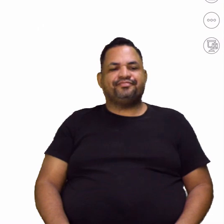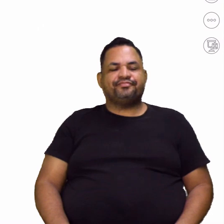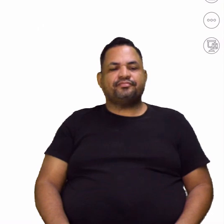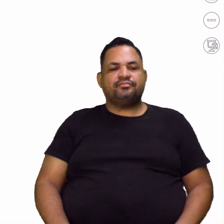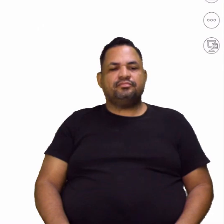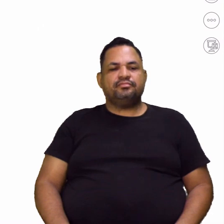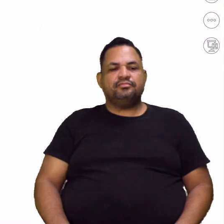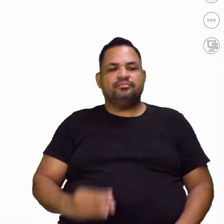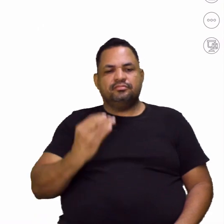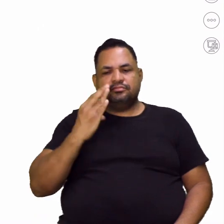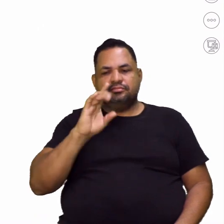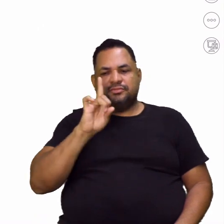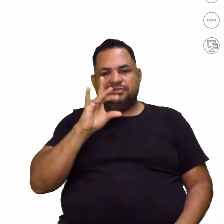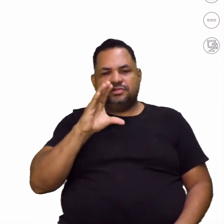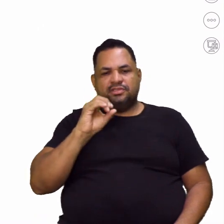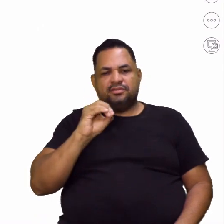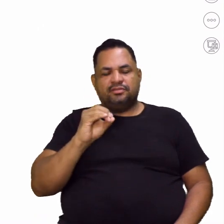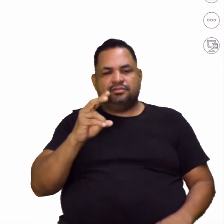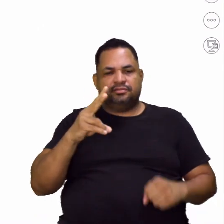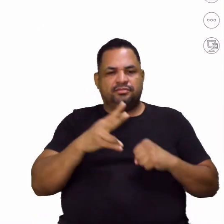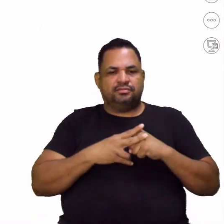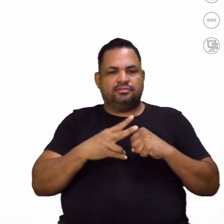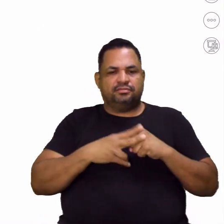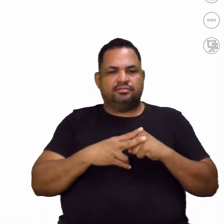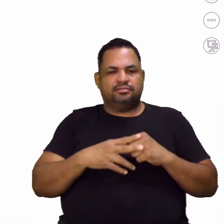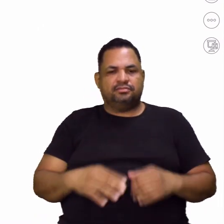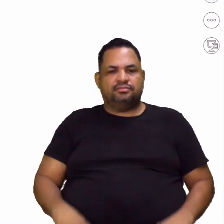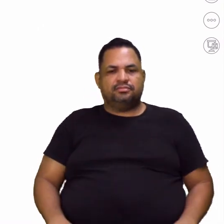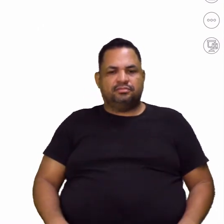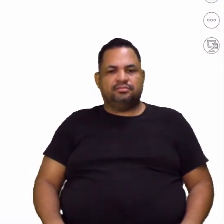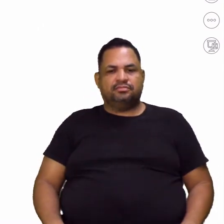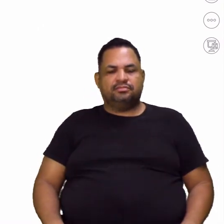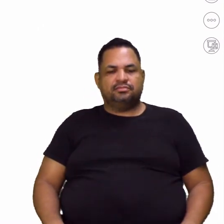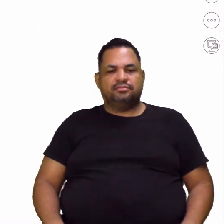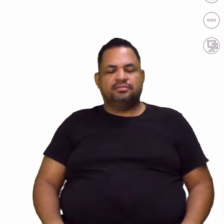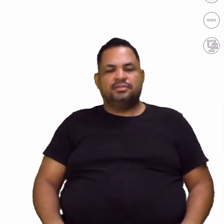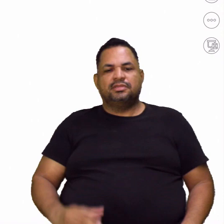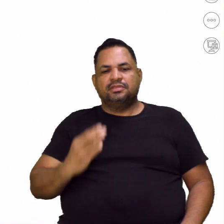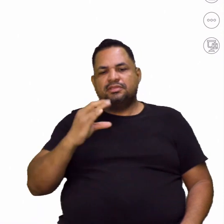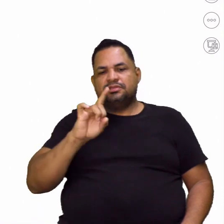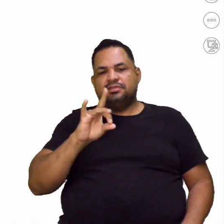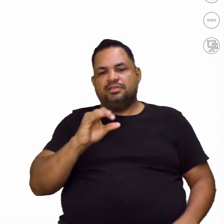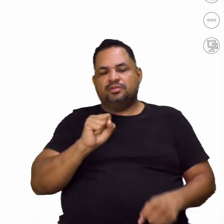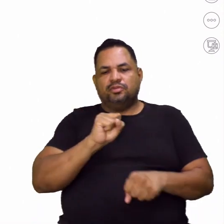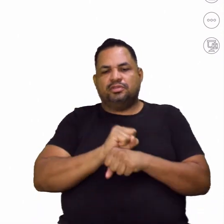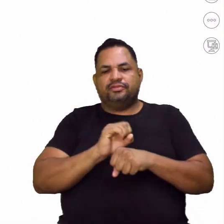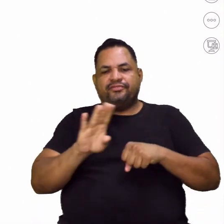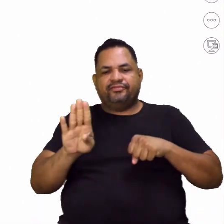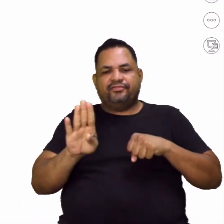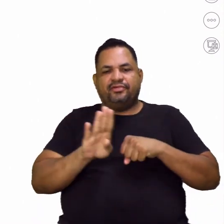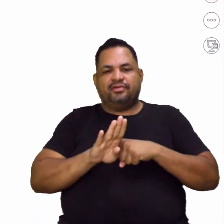cedo. Verbo. E o cedo. Adverbo.